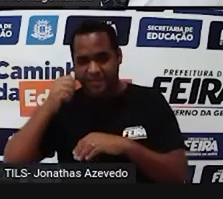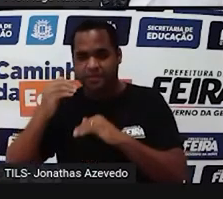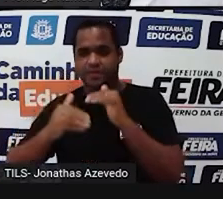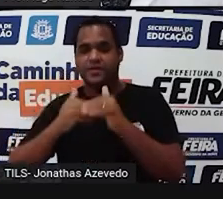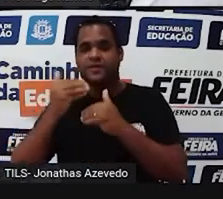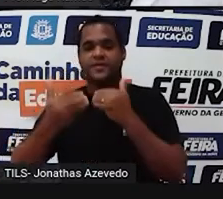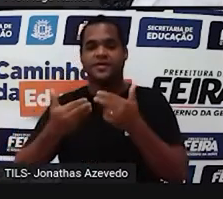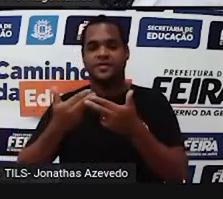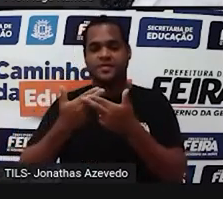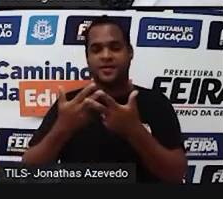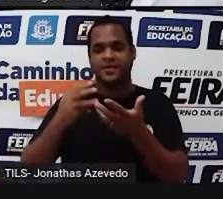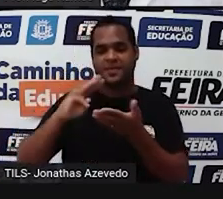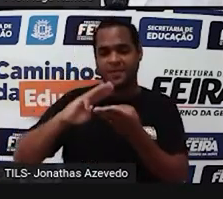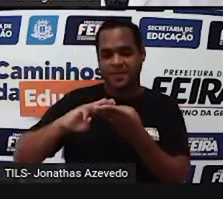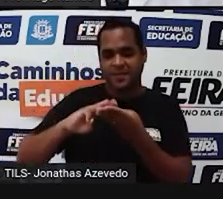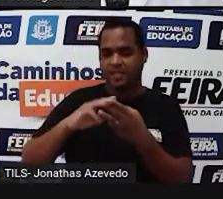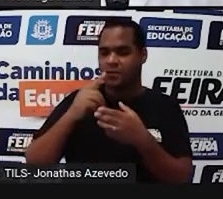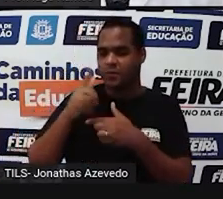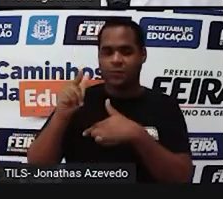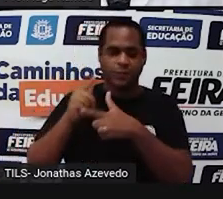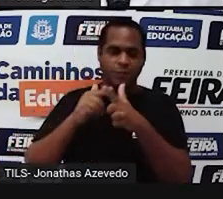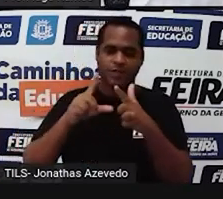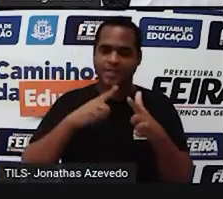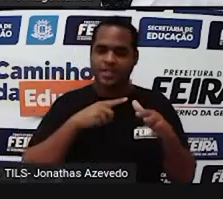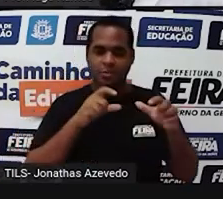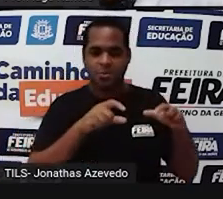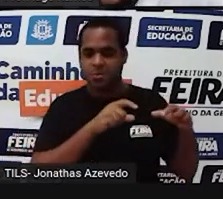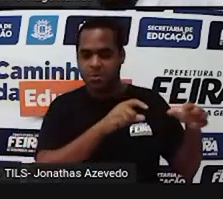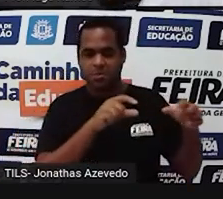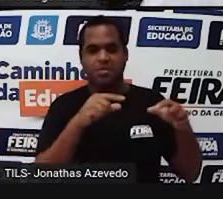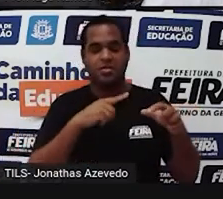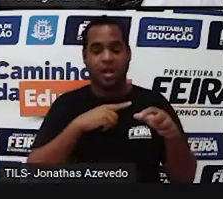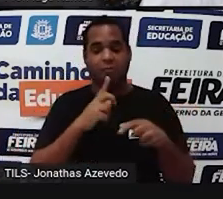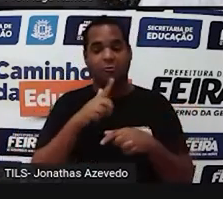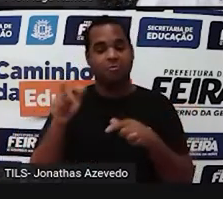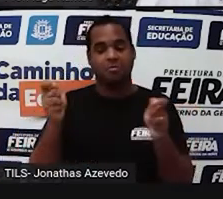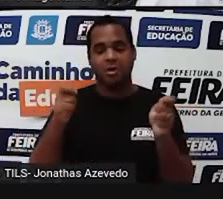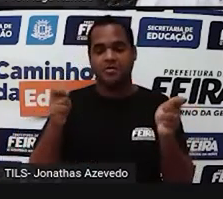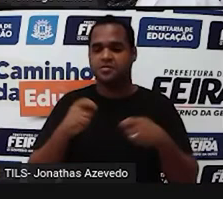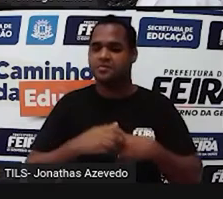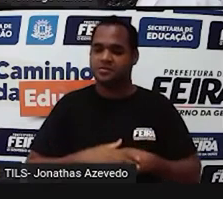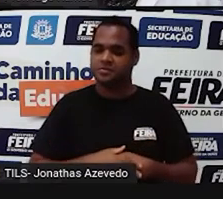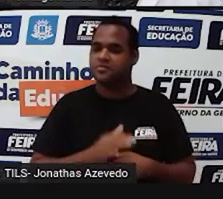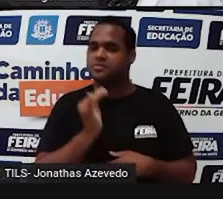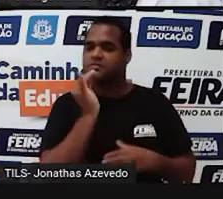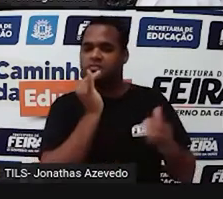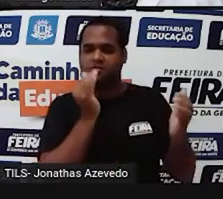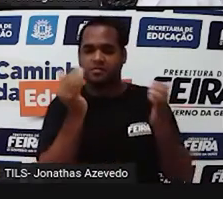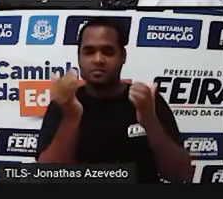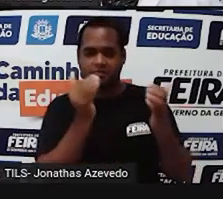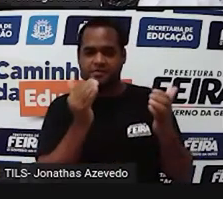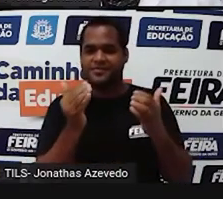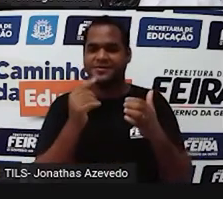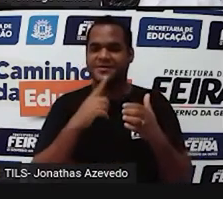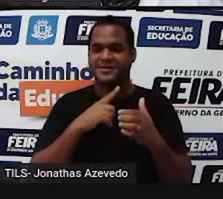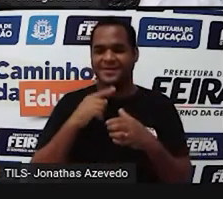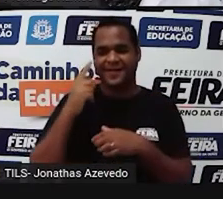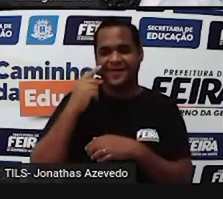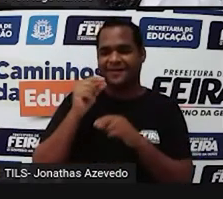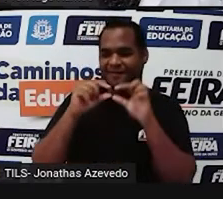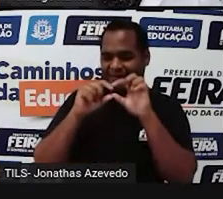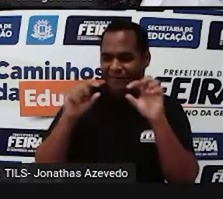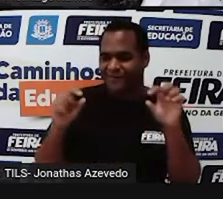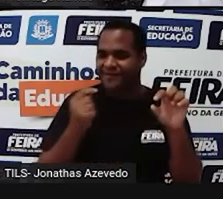outras contribuições, em outros lugares na África. Como, por exemplo, o osso de